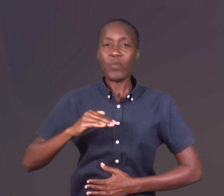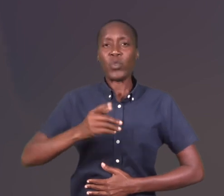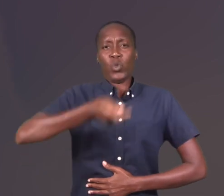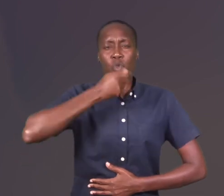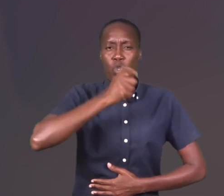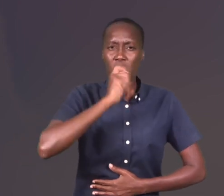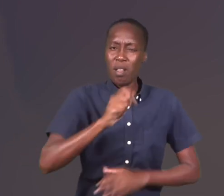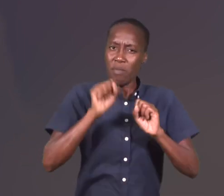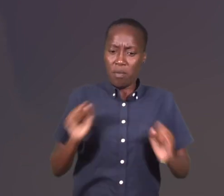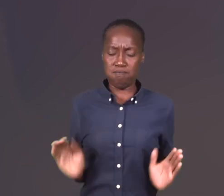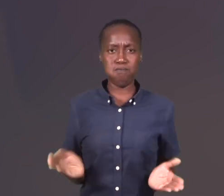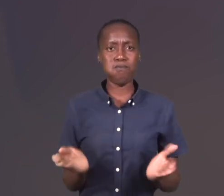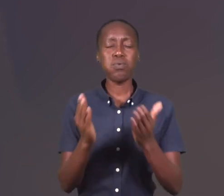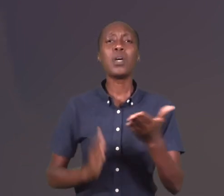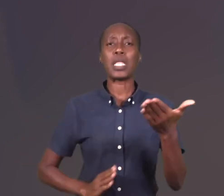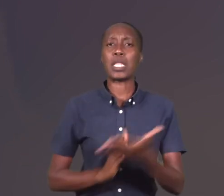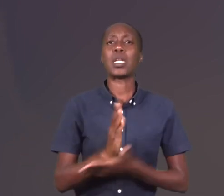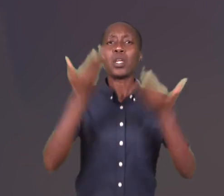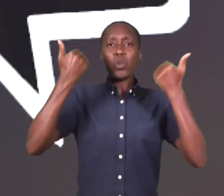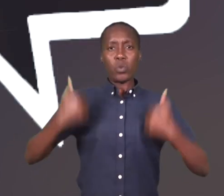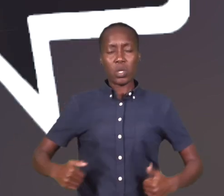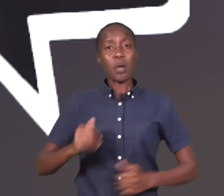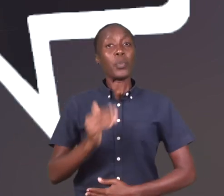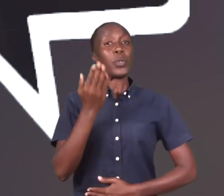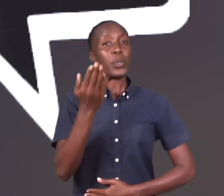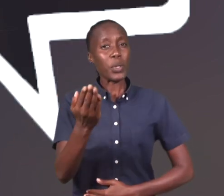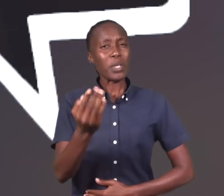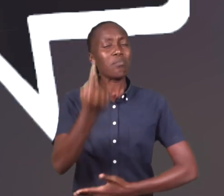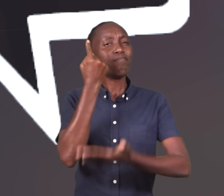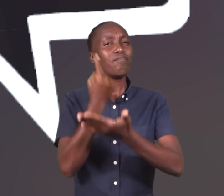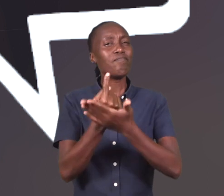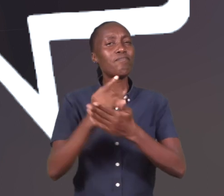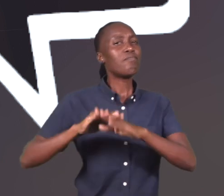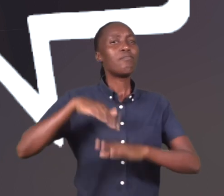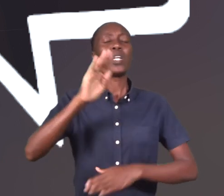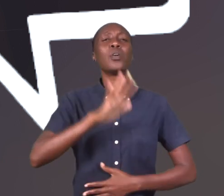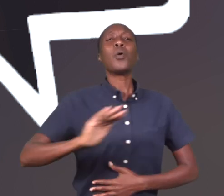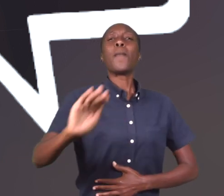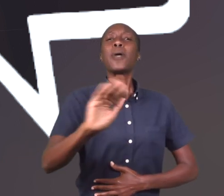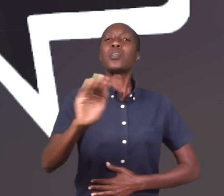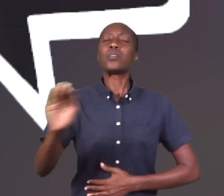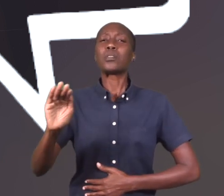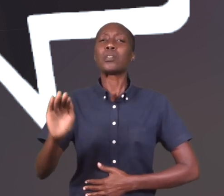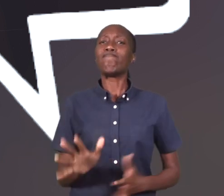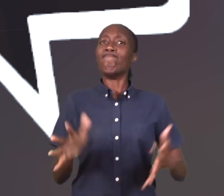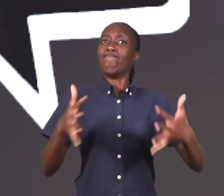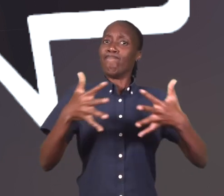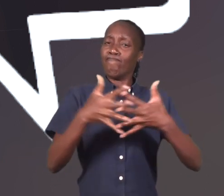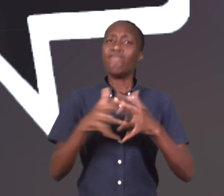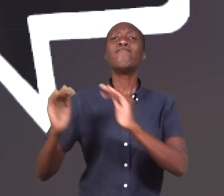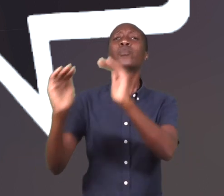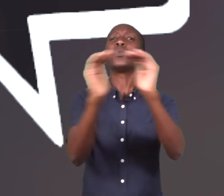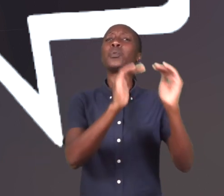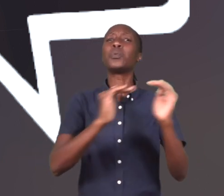falam sobre direitos humanos. Não se esqueça, os jornalistas devem promover os direitos humanos porque isso